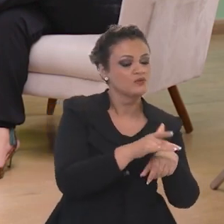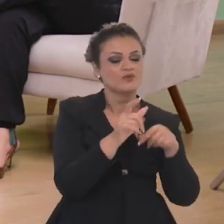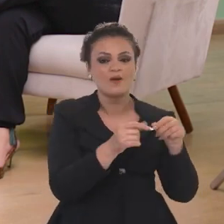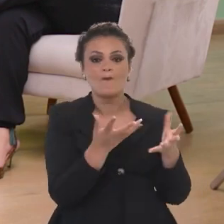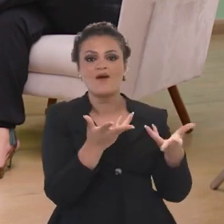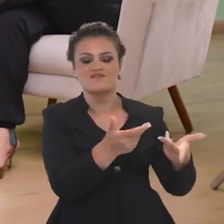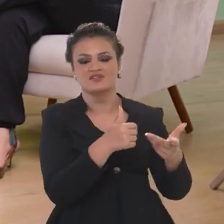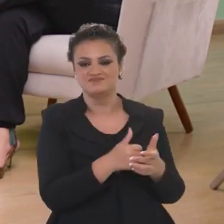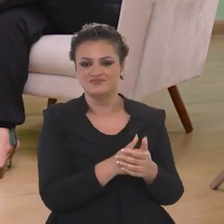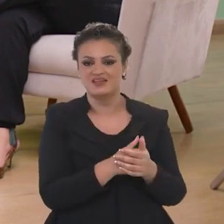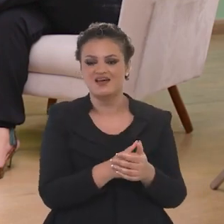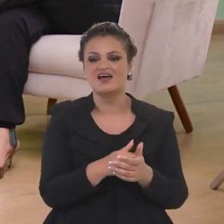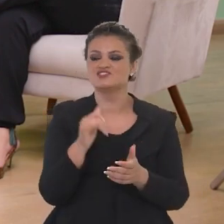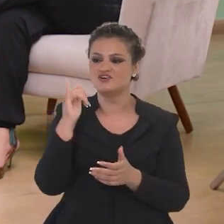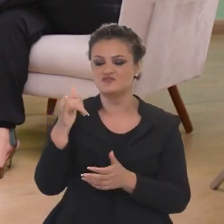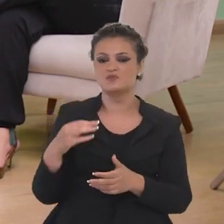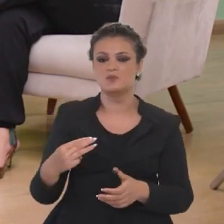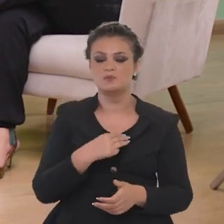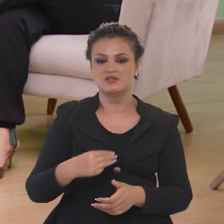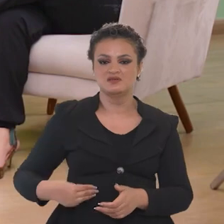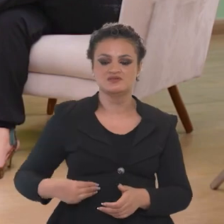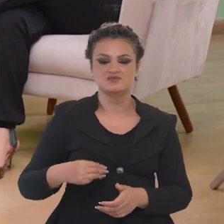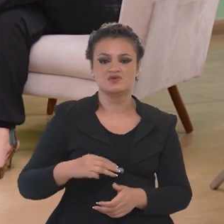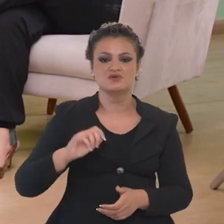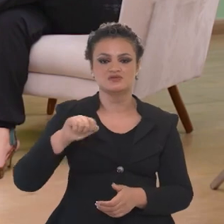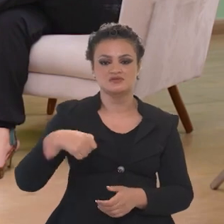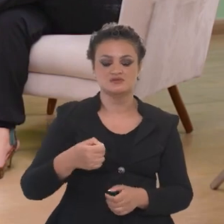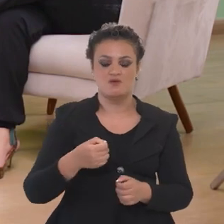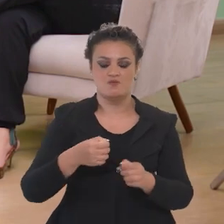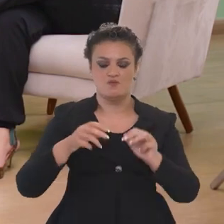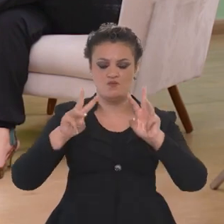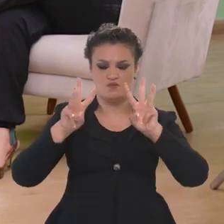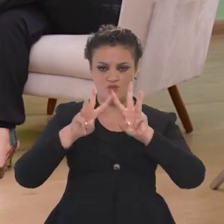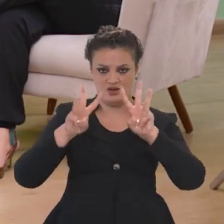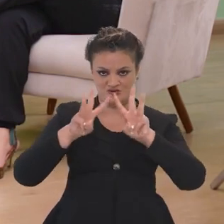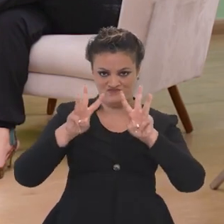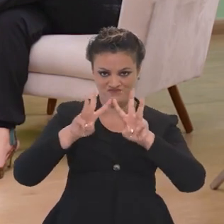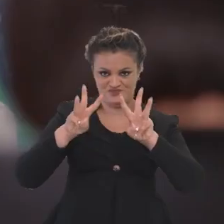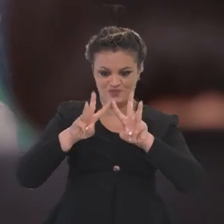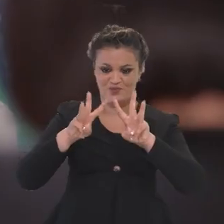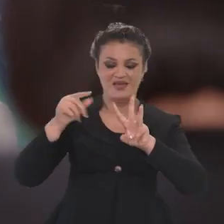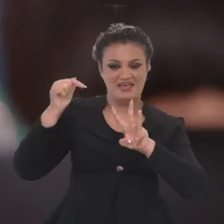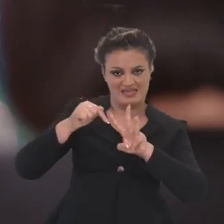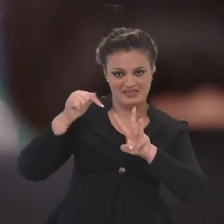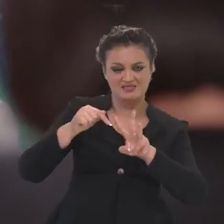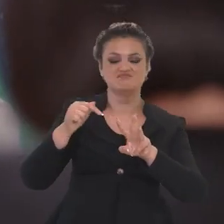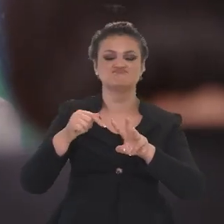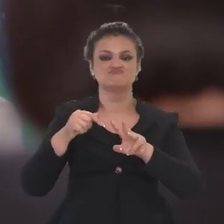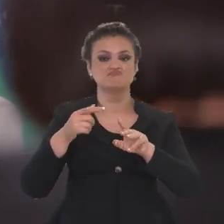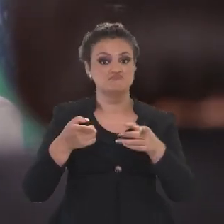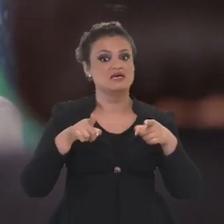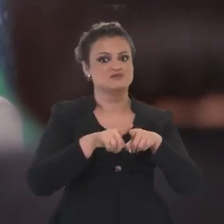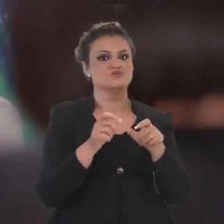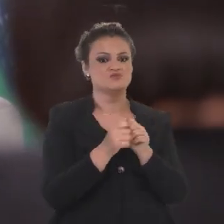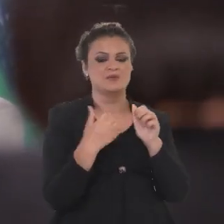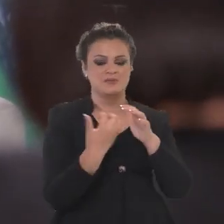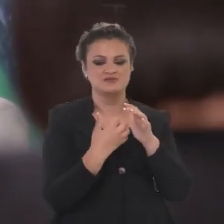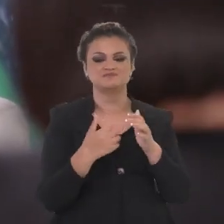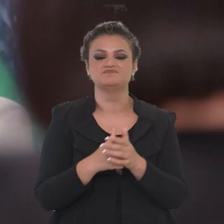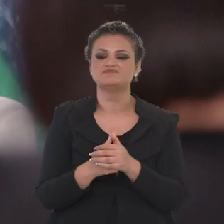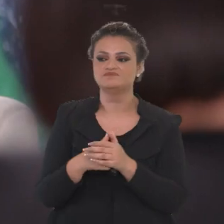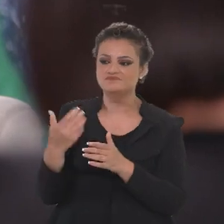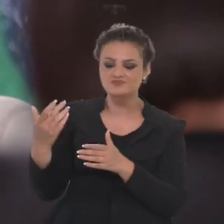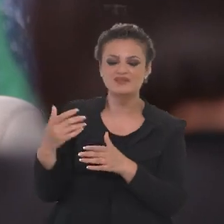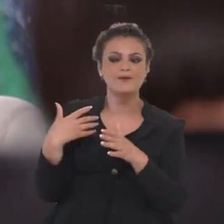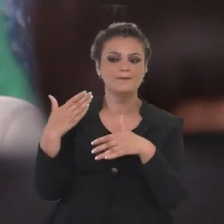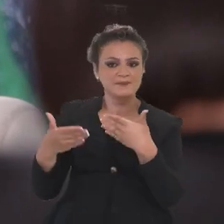gerar. A gente entregou isso para o ministro Wellington Dias, ministro de Desenvolvimento Social, que é um grande parceiro do Embratur. O